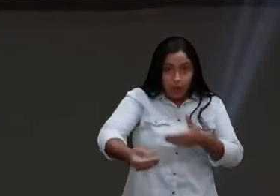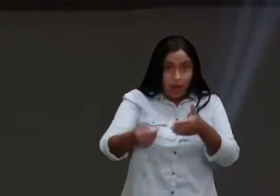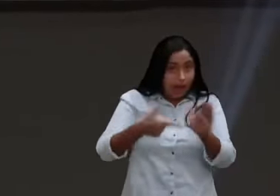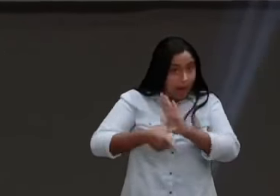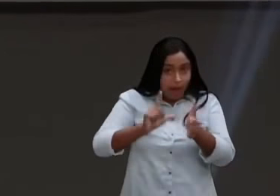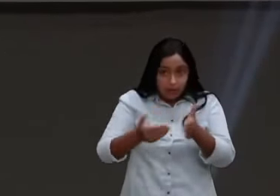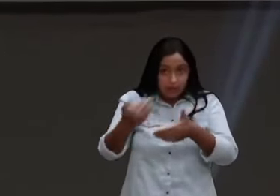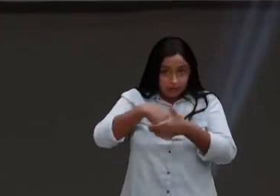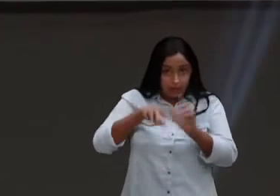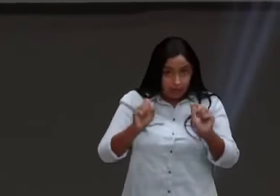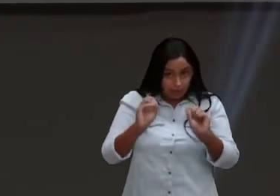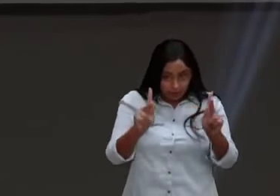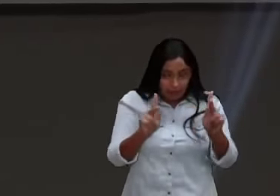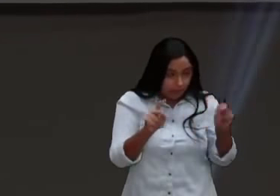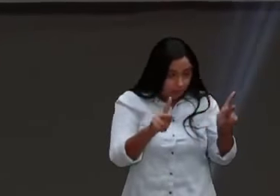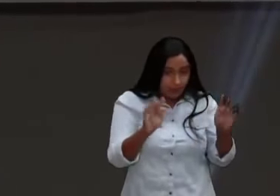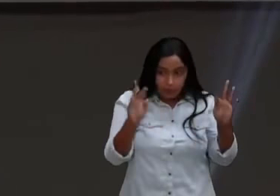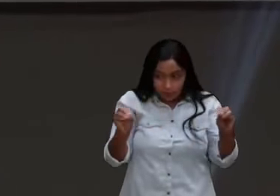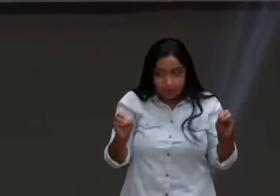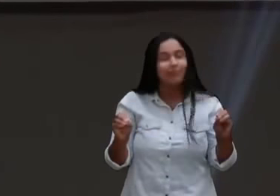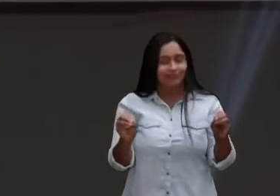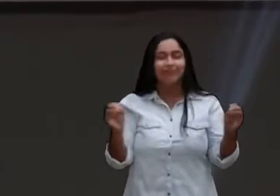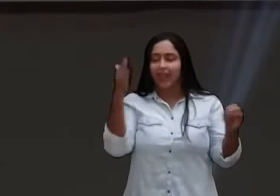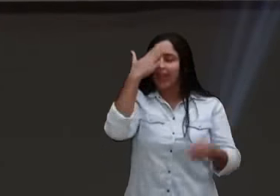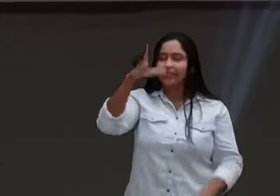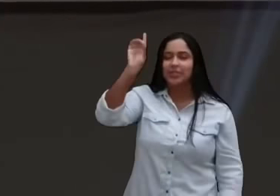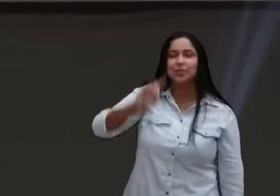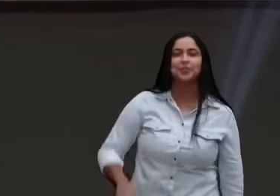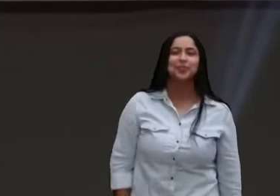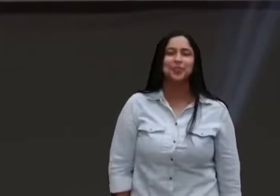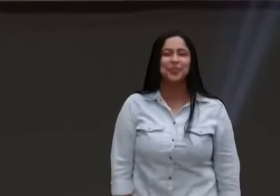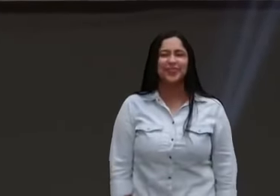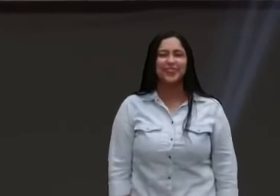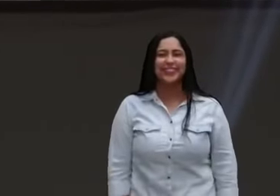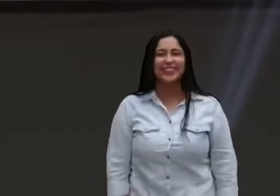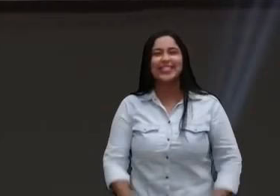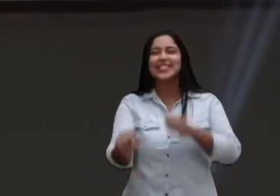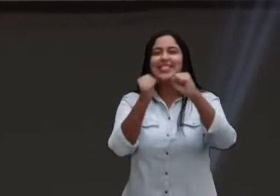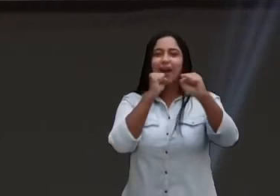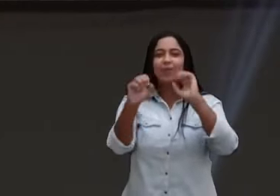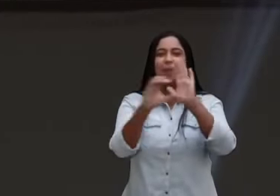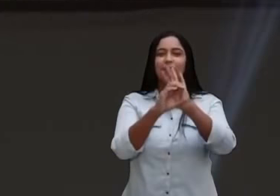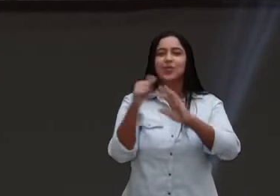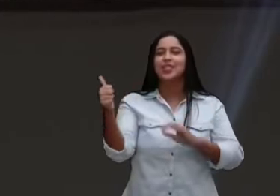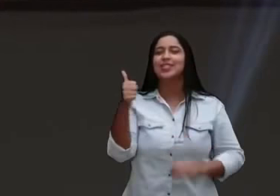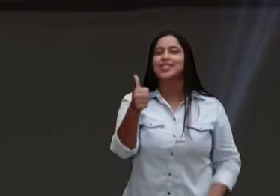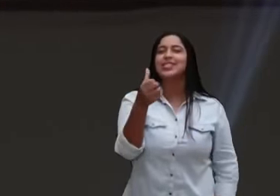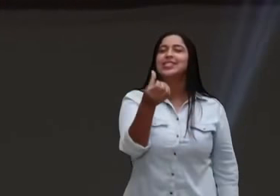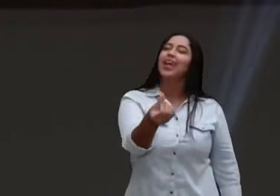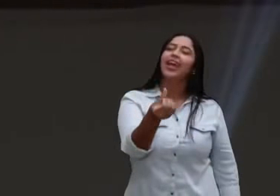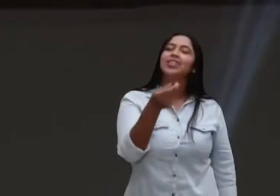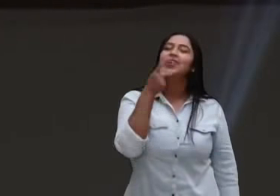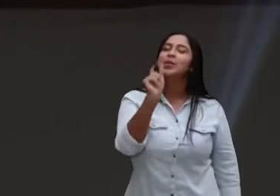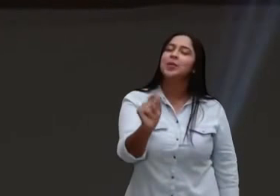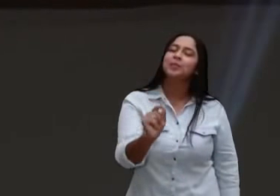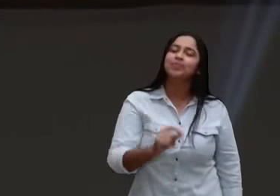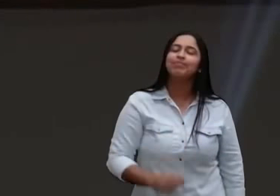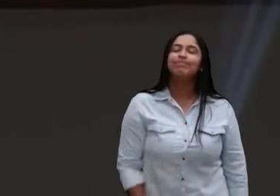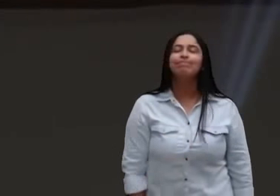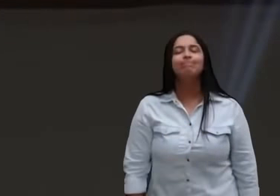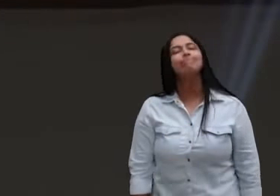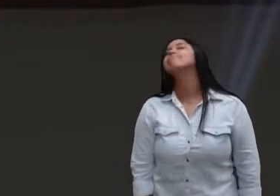Então vamos lá gente, Salmo 116 diz assim, Eu amo o Senhor porque Ele me ouviu,